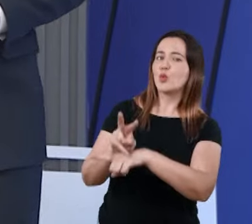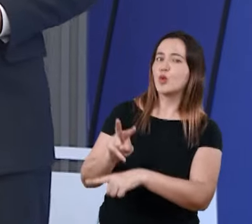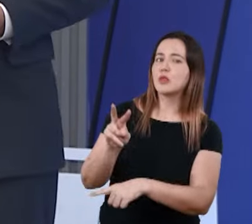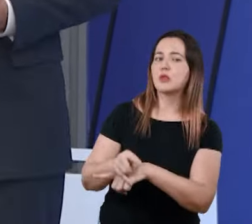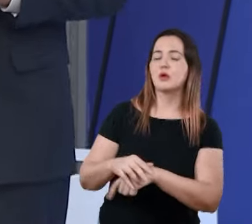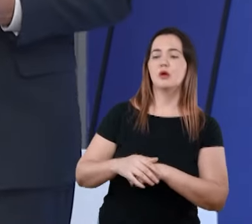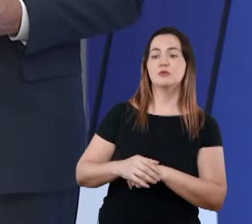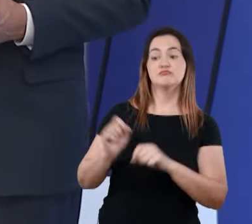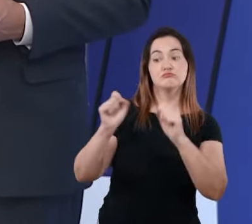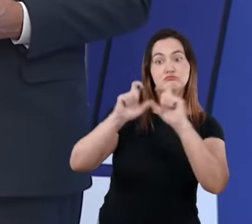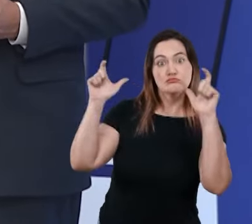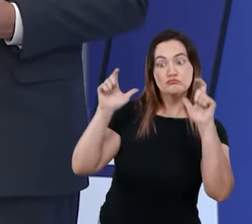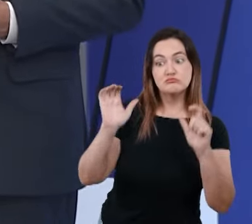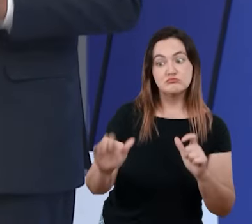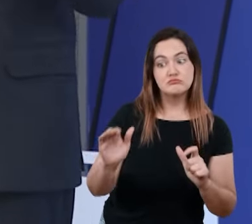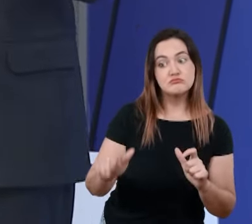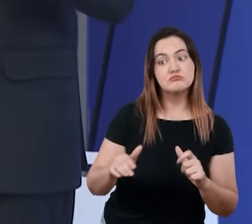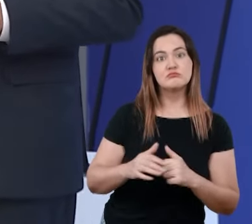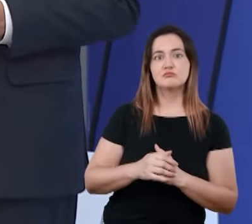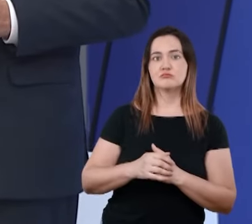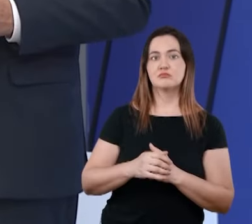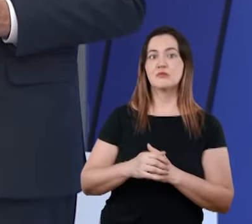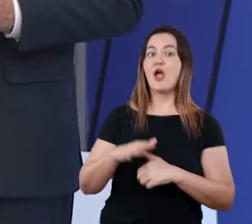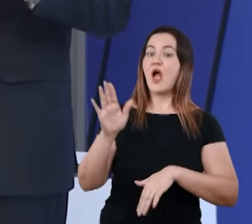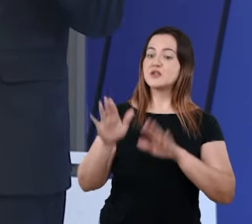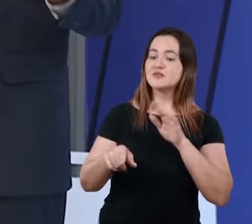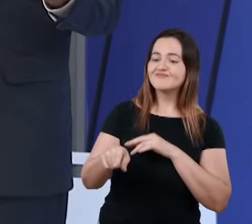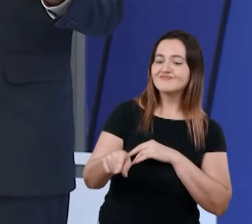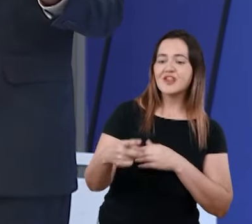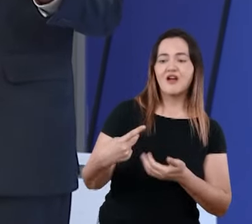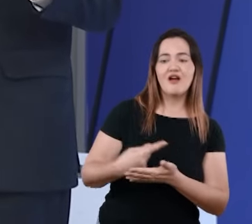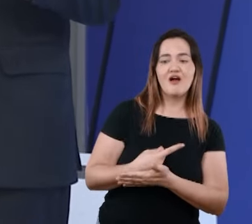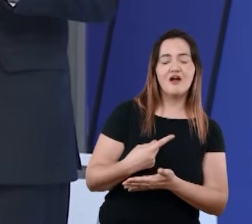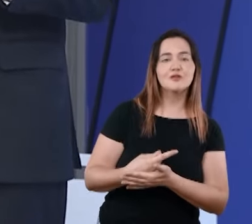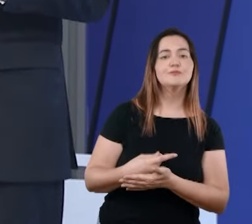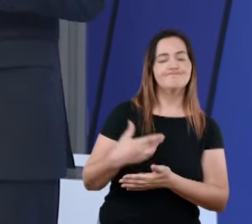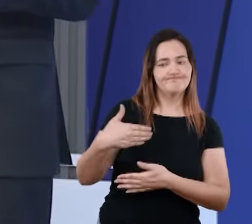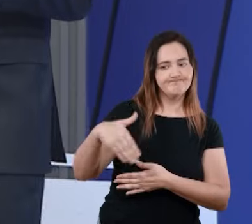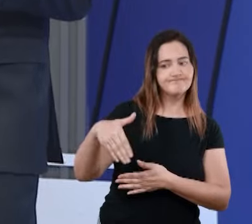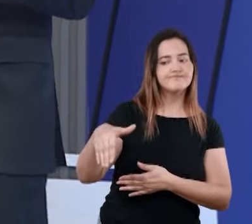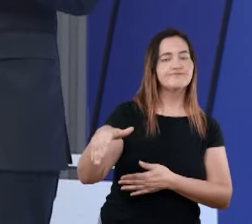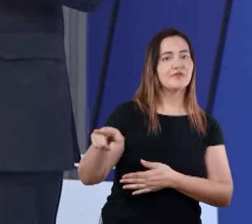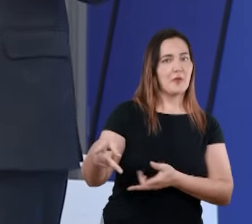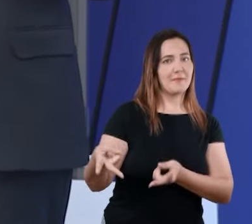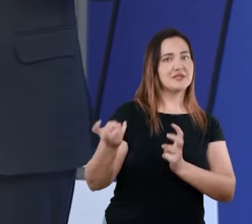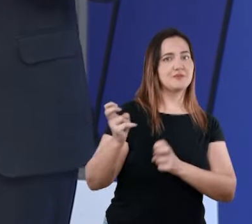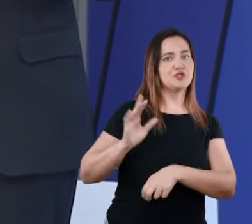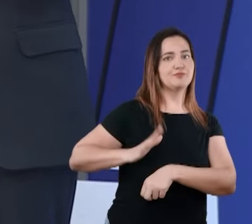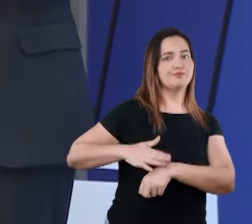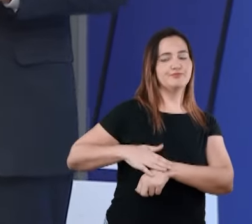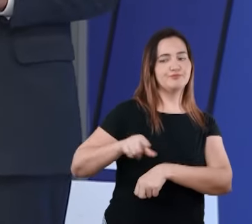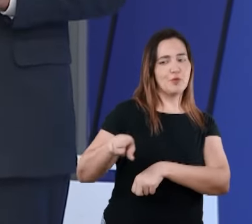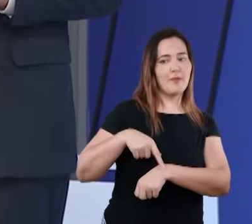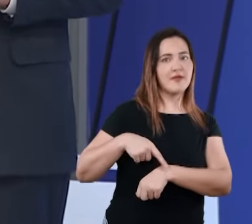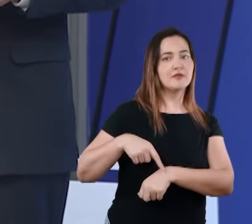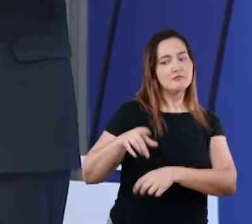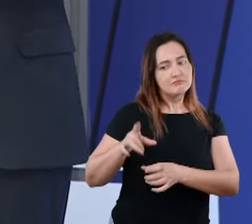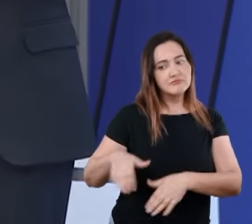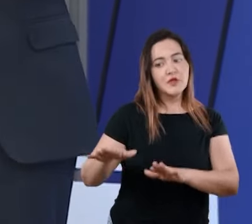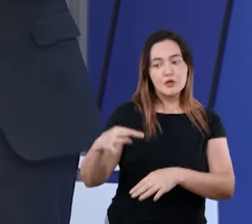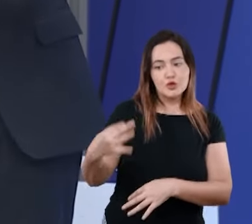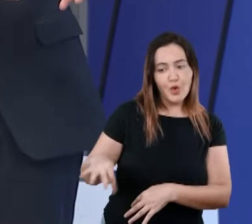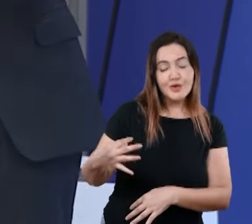cuidando, advertindo, e algumas vezes, permitindo que passemos por situações de dor e sofrimento